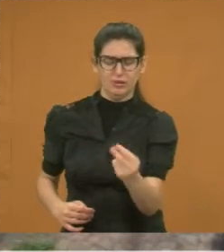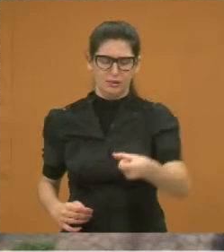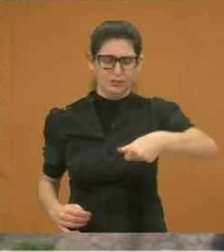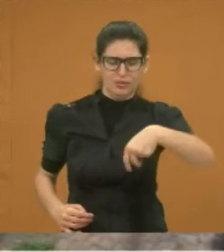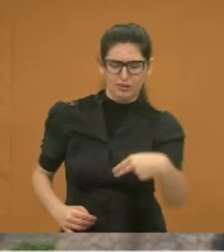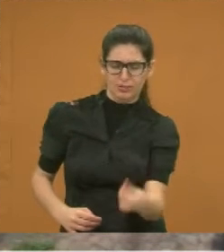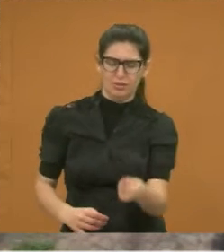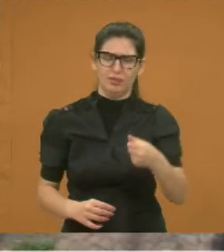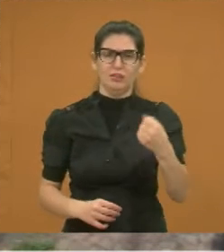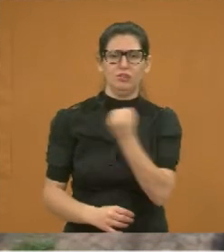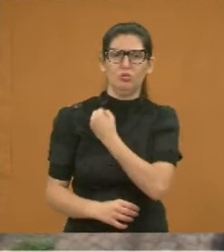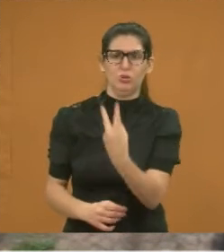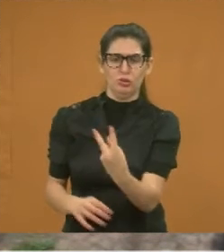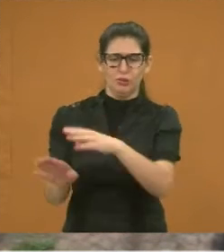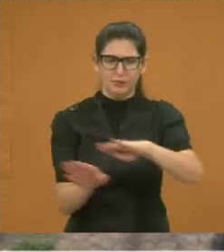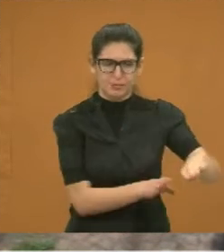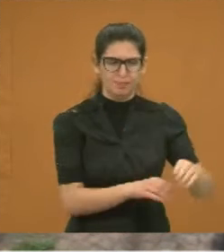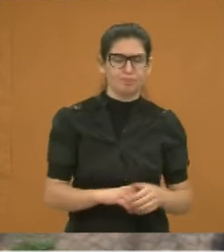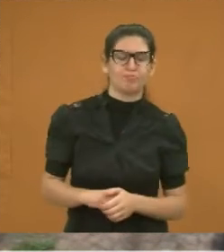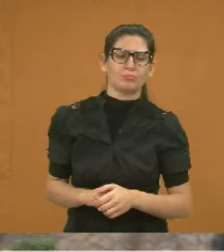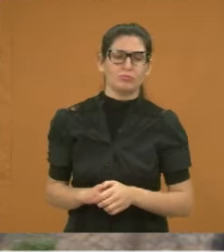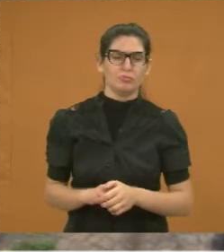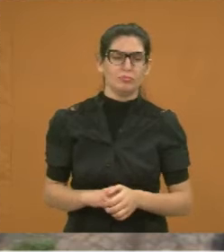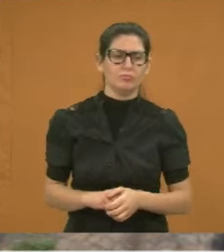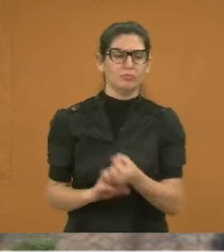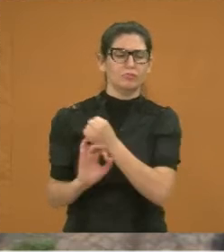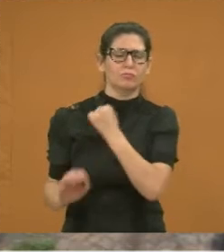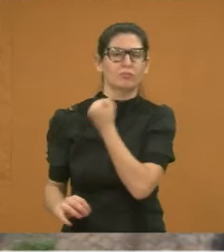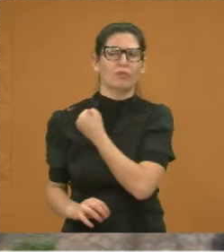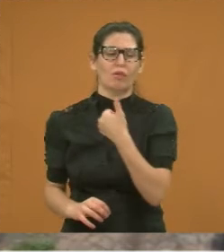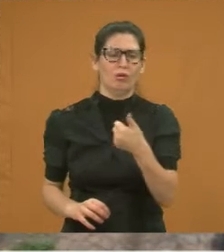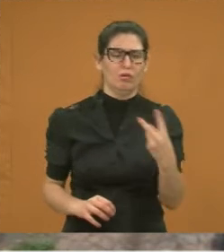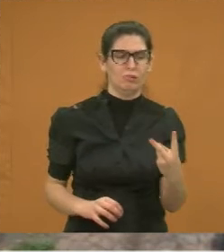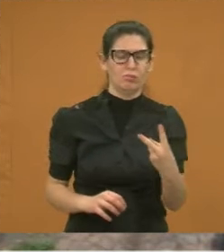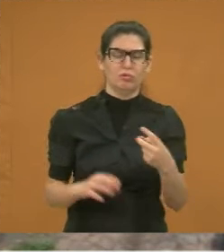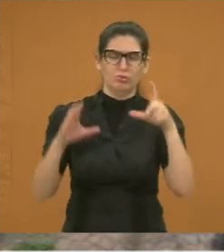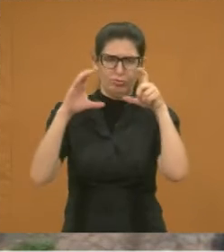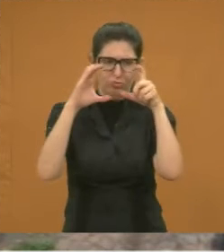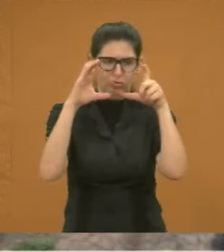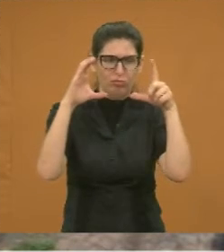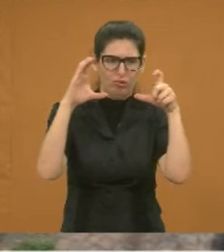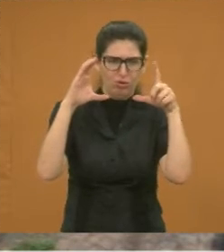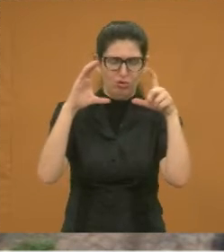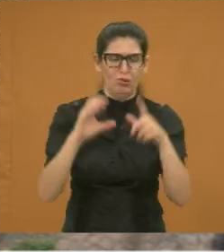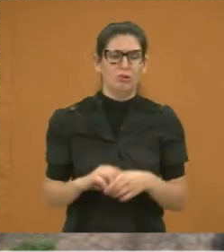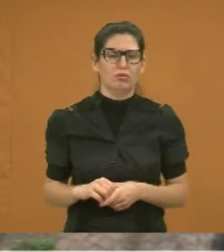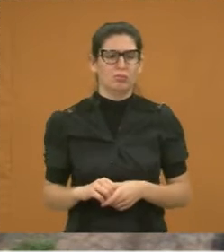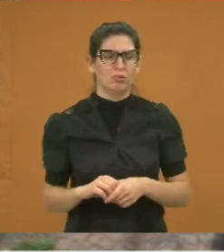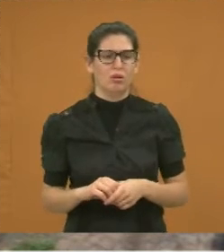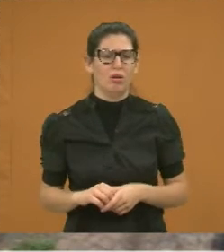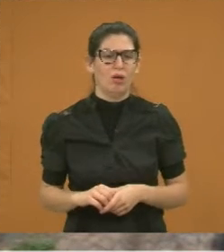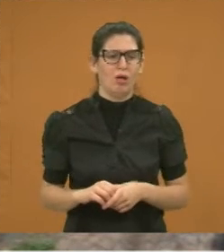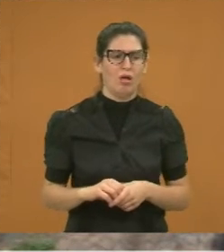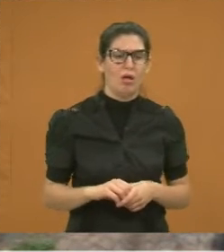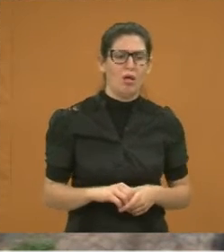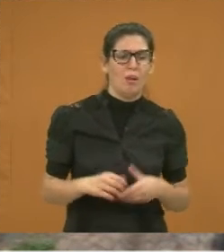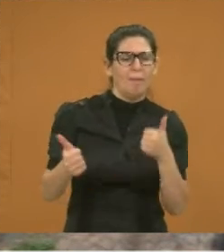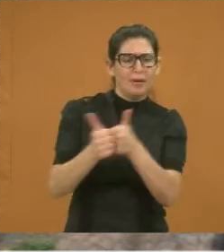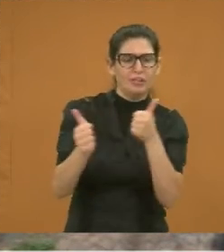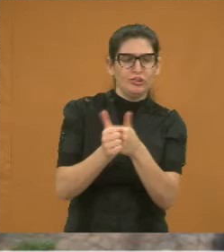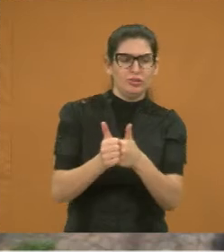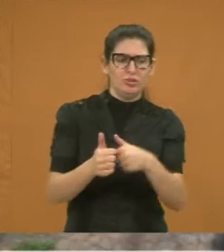Falta de capina na Praça Anchieta. Olha, a praça fica aqui, do lado da Câmara Municipal aqui,